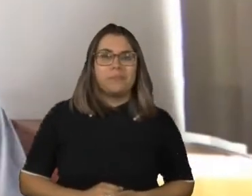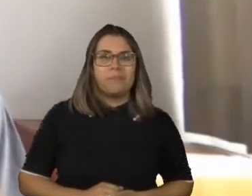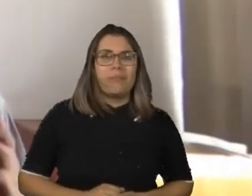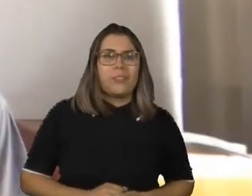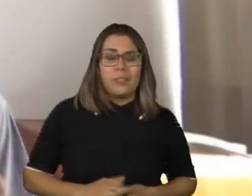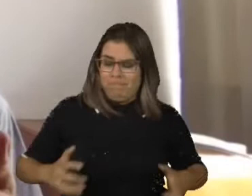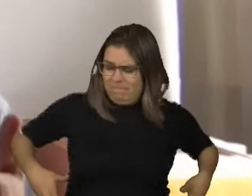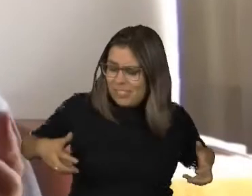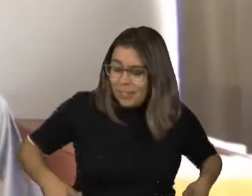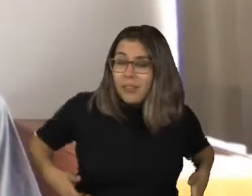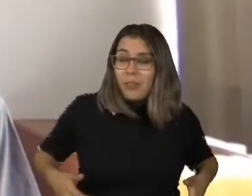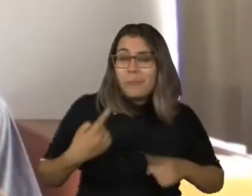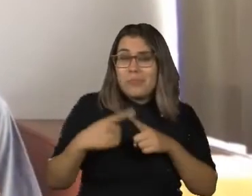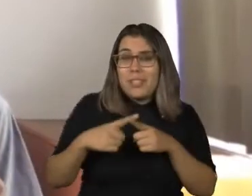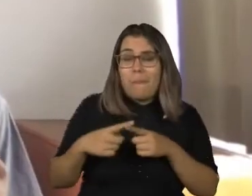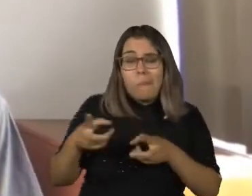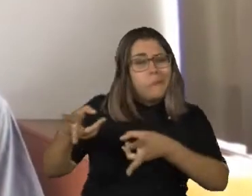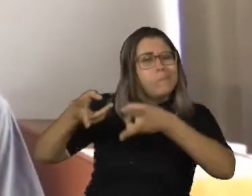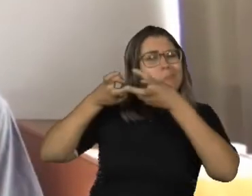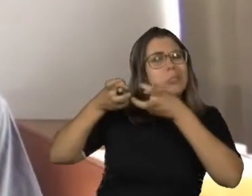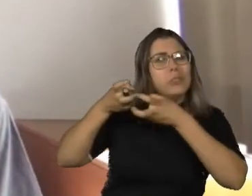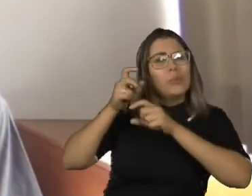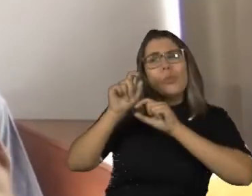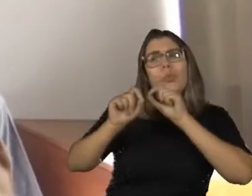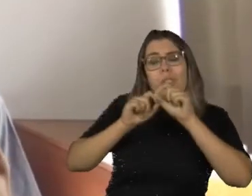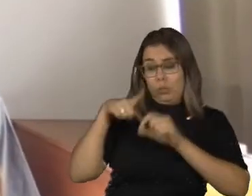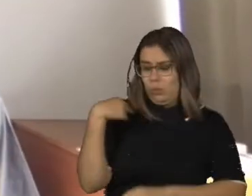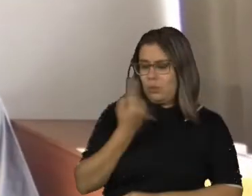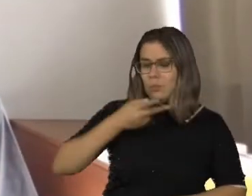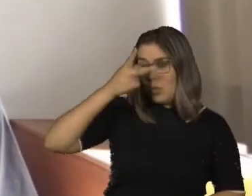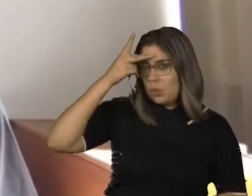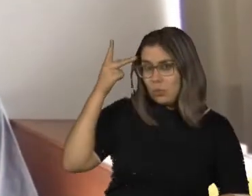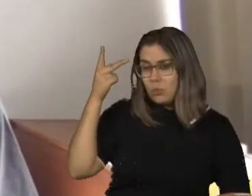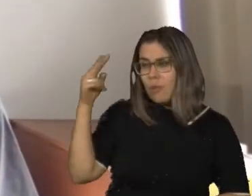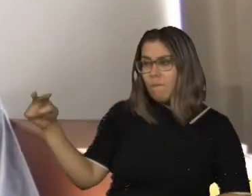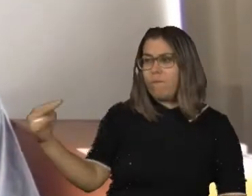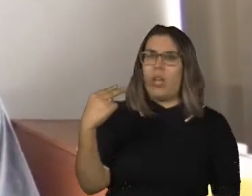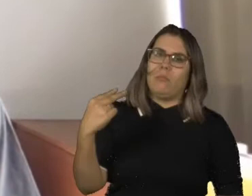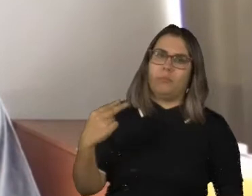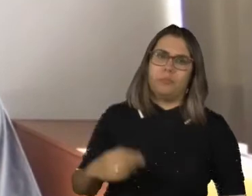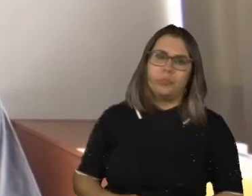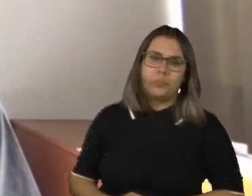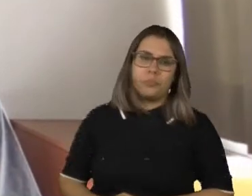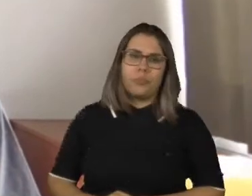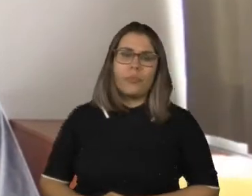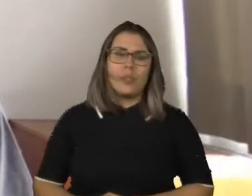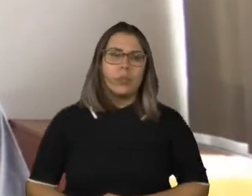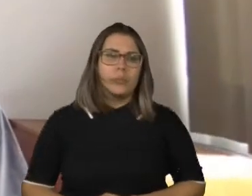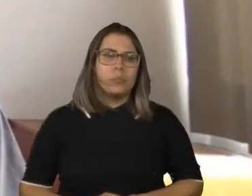precisa urgentemente mudar a maneira como nós, pessoas com deficiência, somos listos. E eu digo pessoa